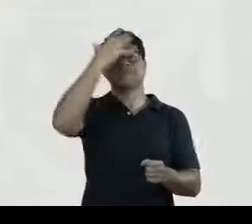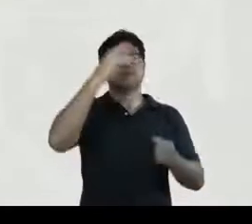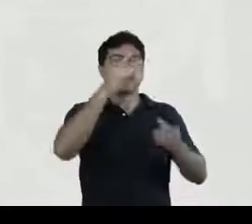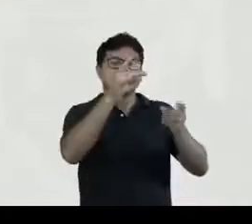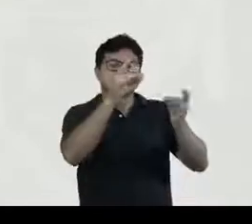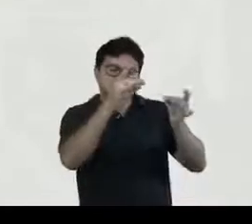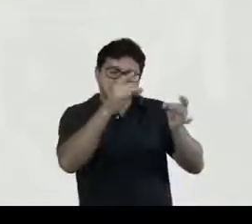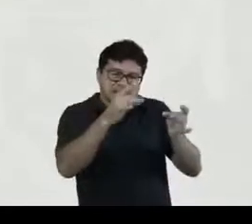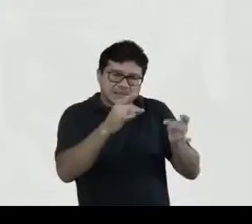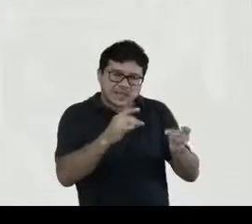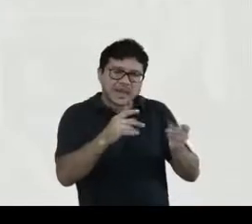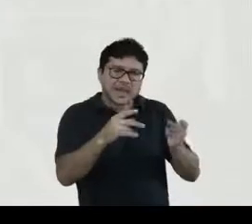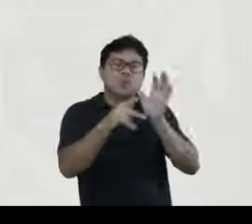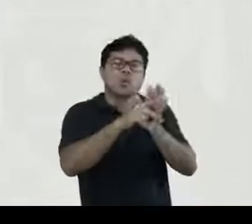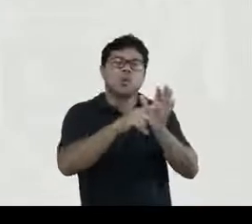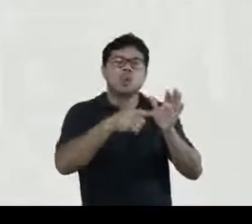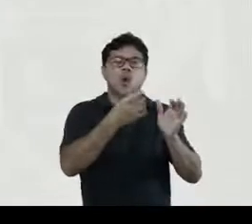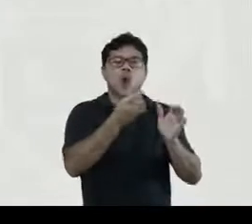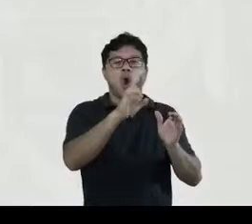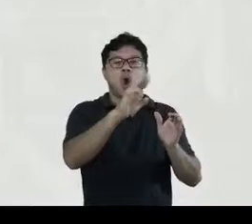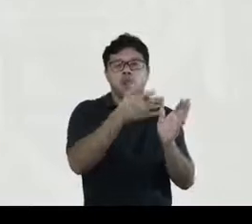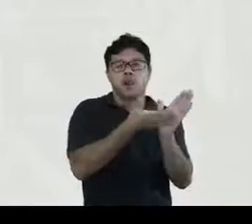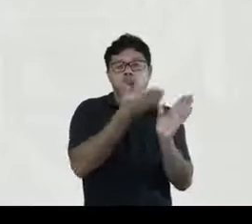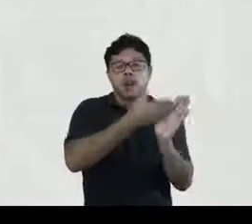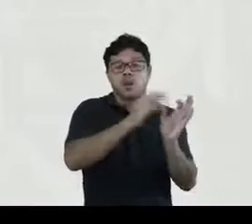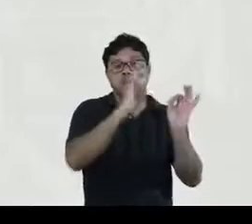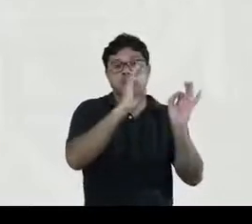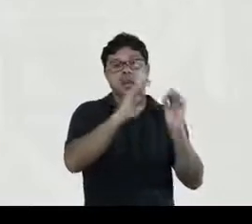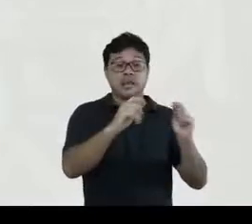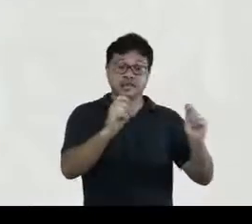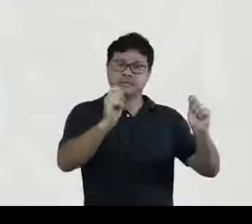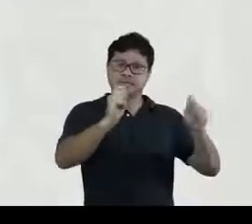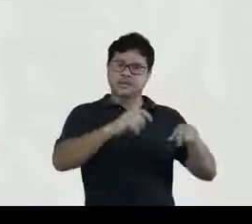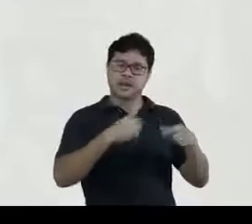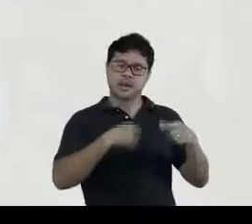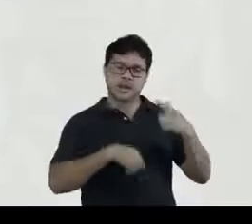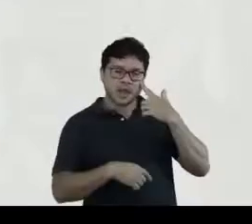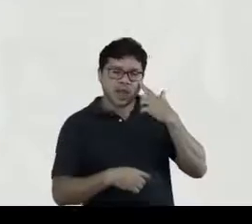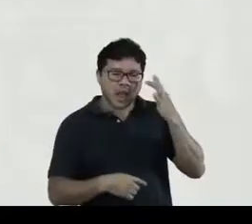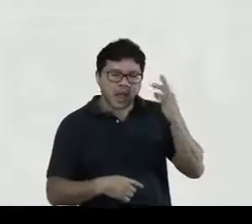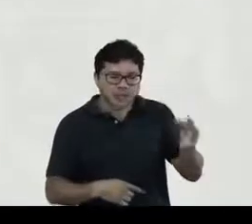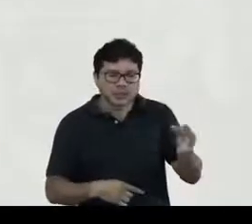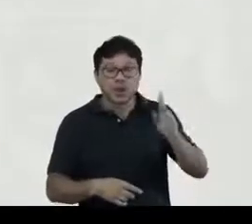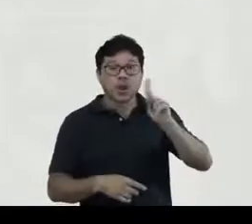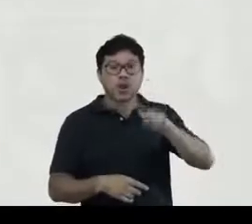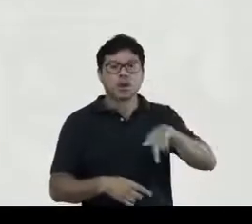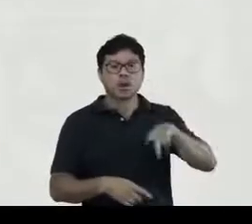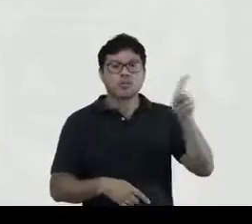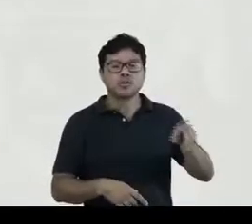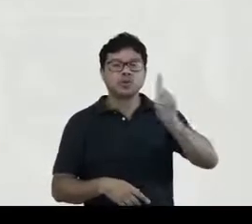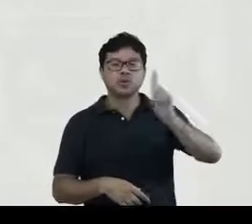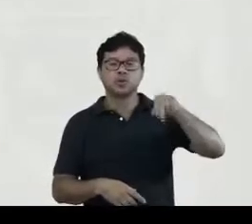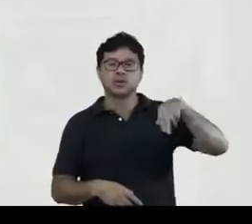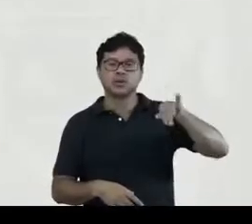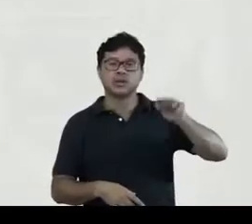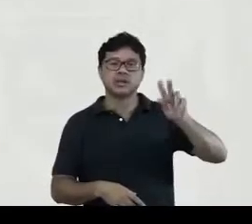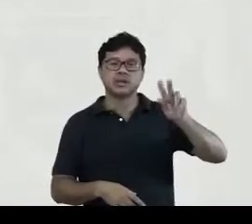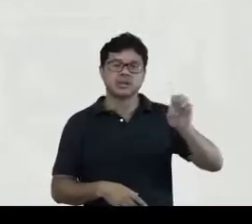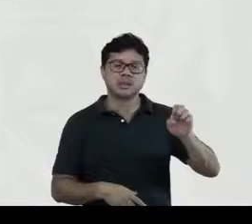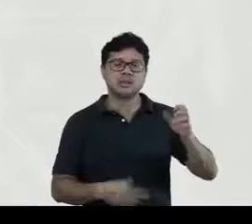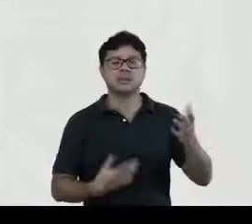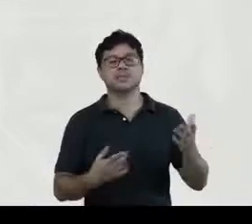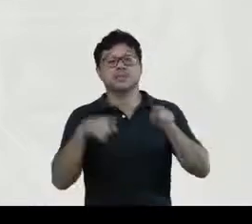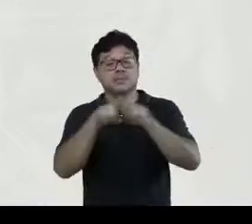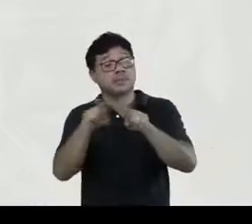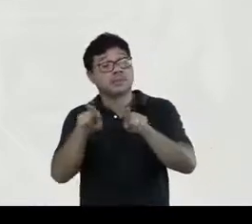desse detalhamento que também está capacitado o olhar do professor Dominique assim também